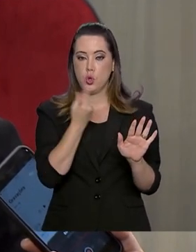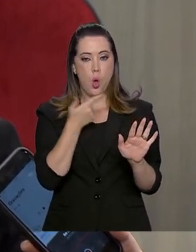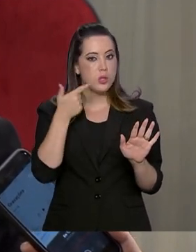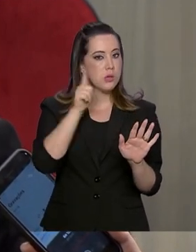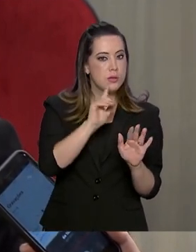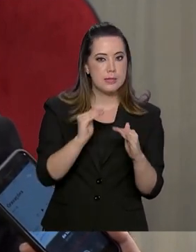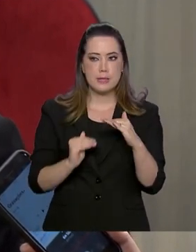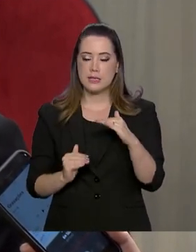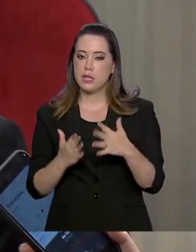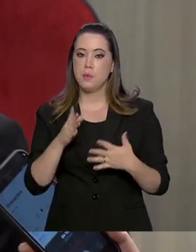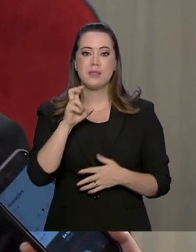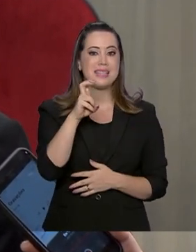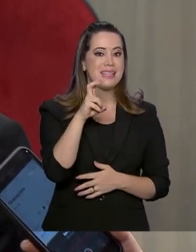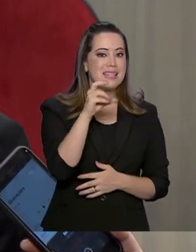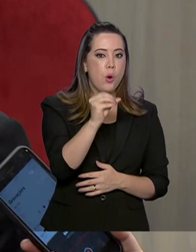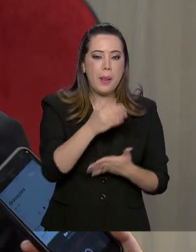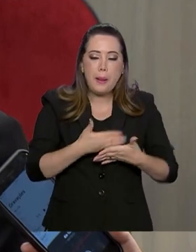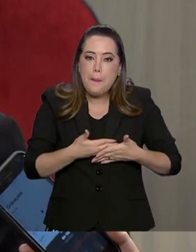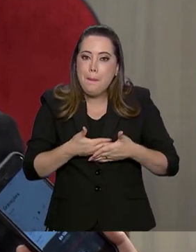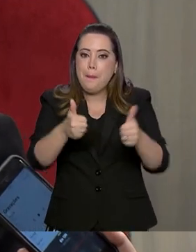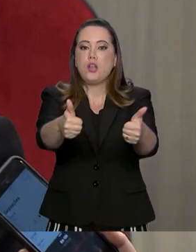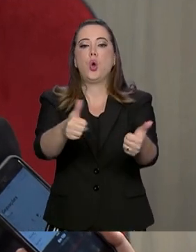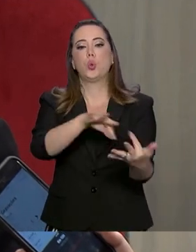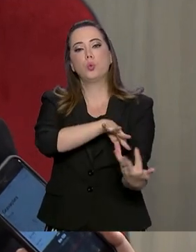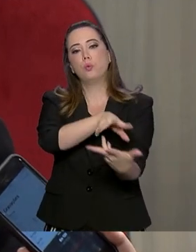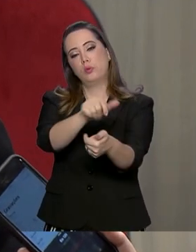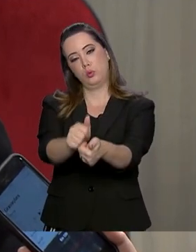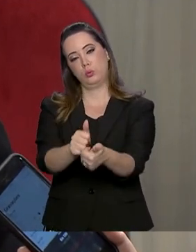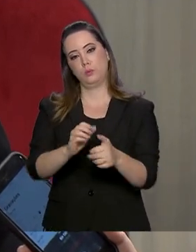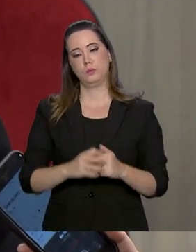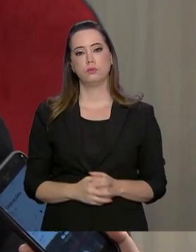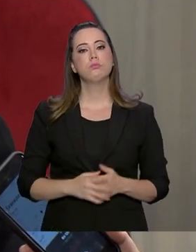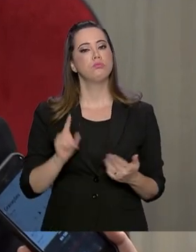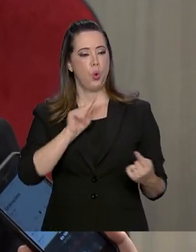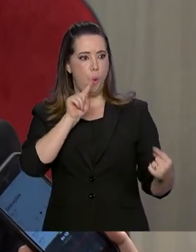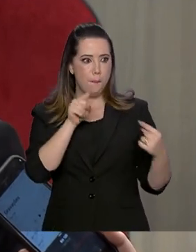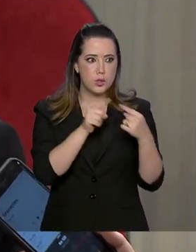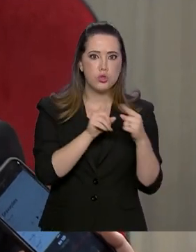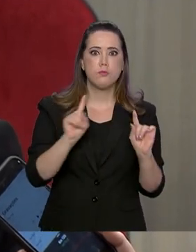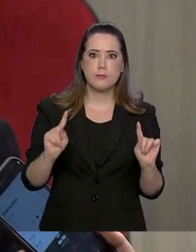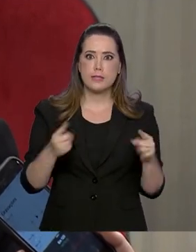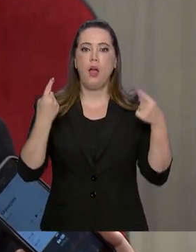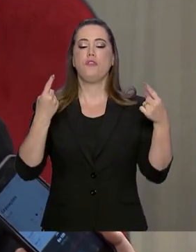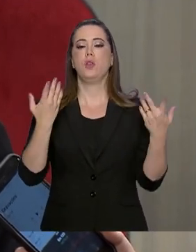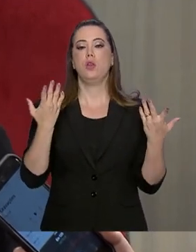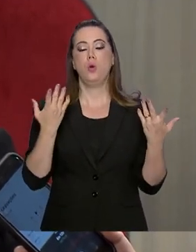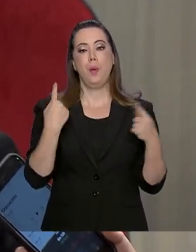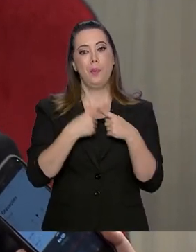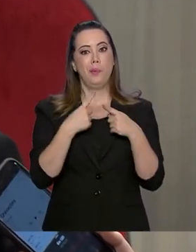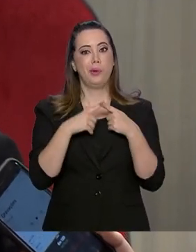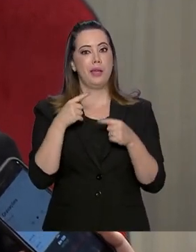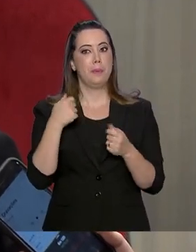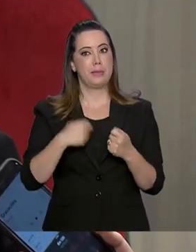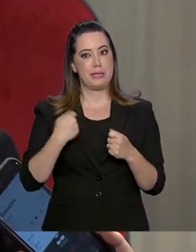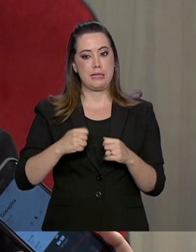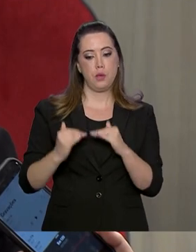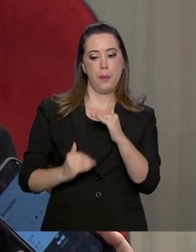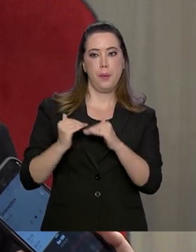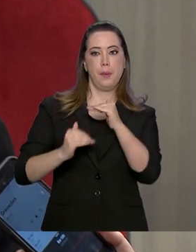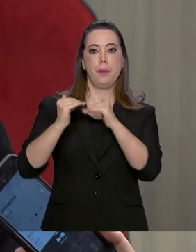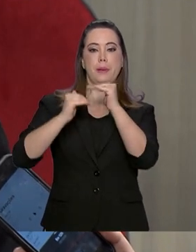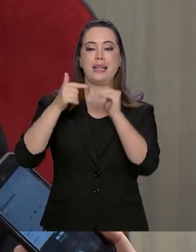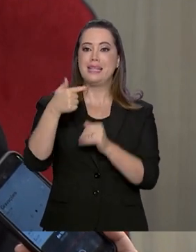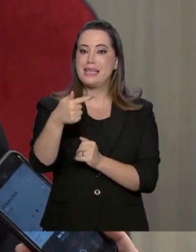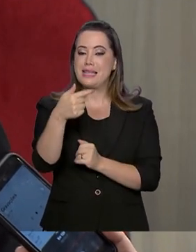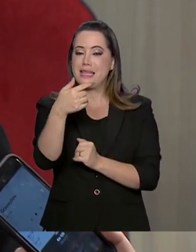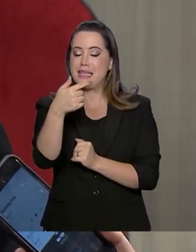entre os 50 primeiros do mundo. Isso é uma meta ousada, são 74 posições agora